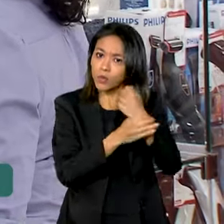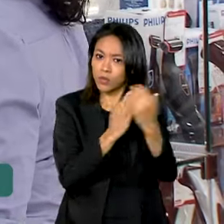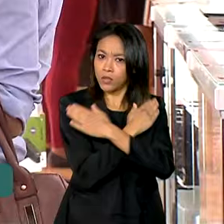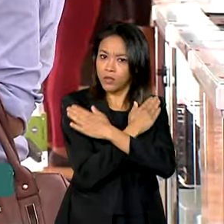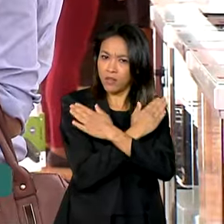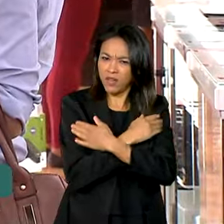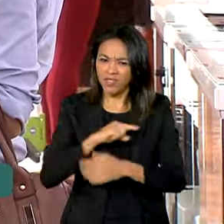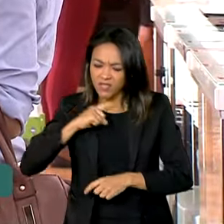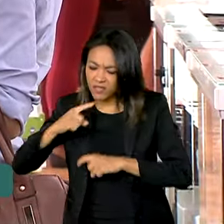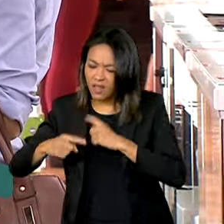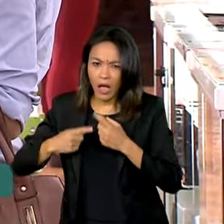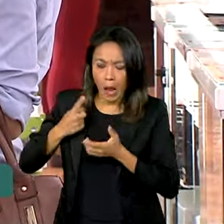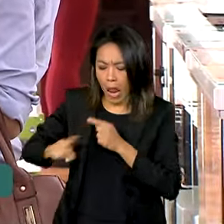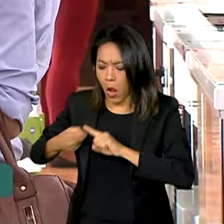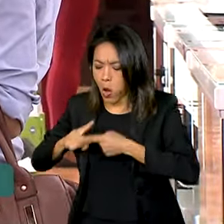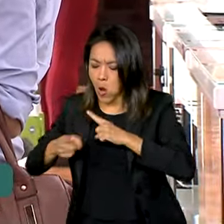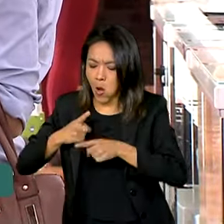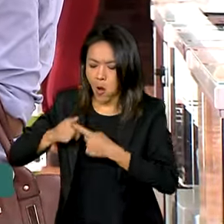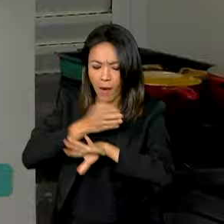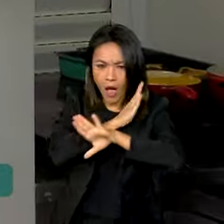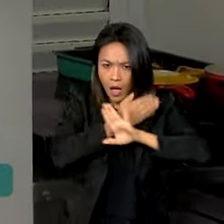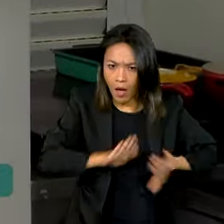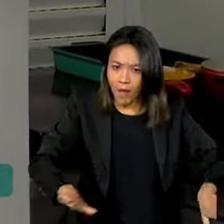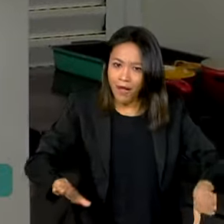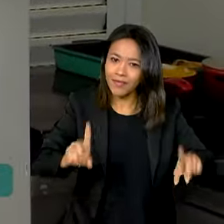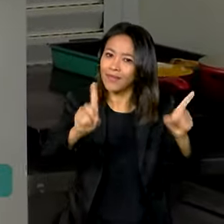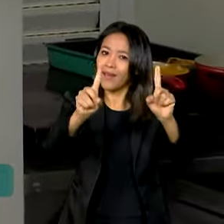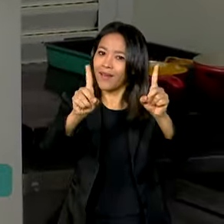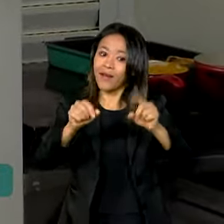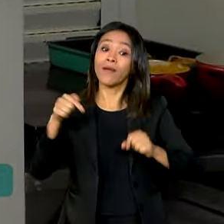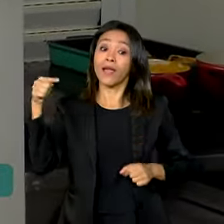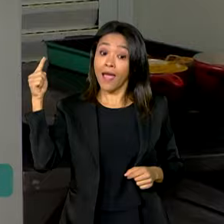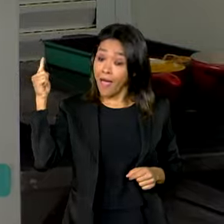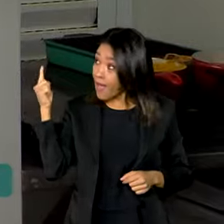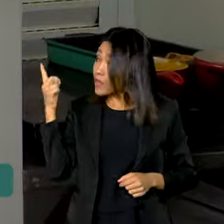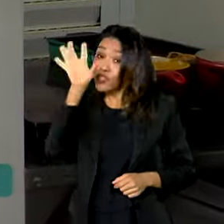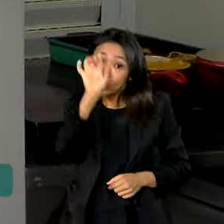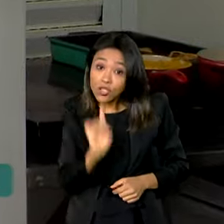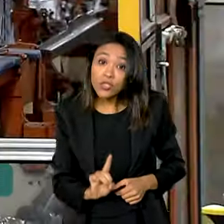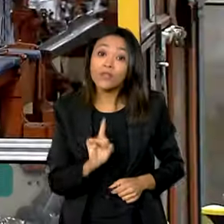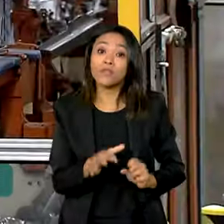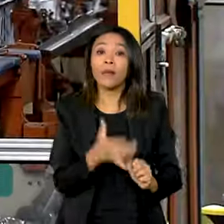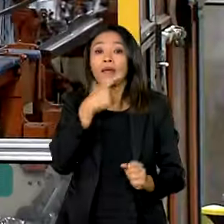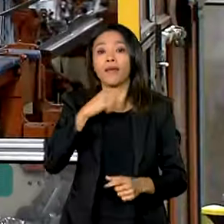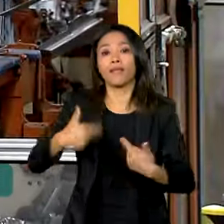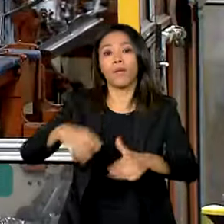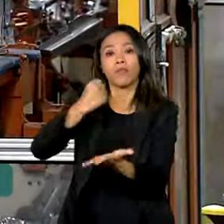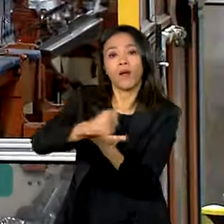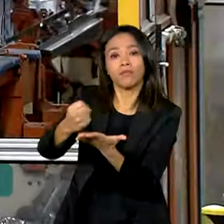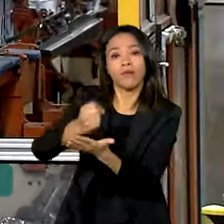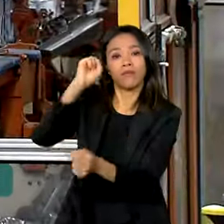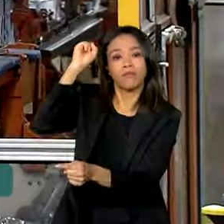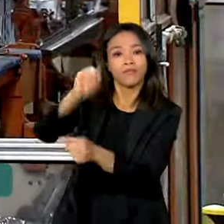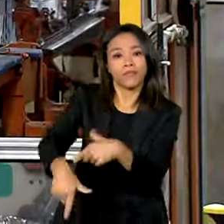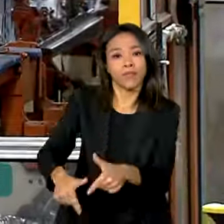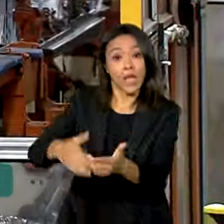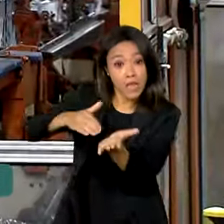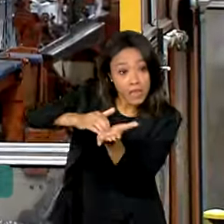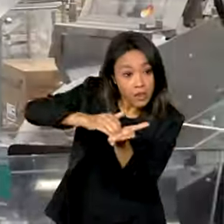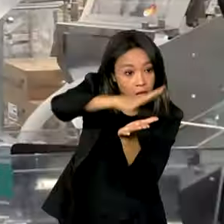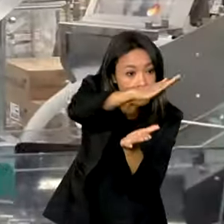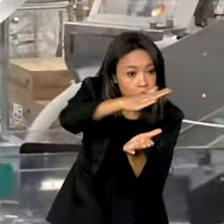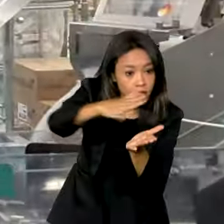está planejando acabar com ele. O benefício se aplica aos trabalhadores formais que forem demitidos